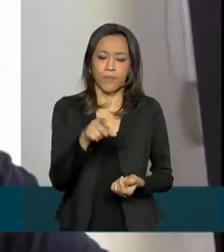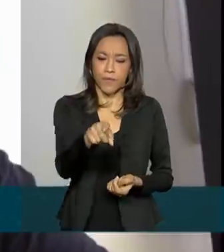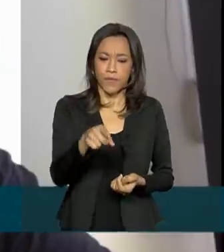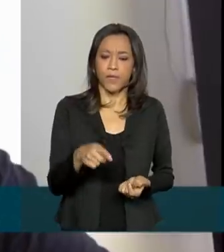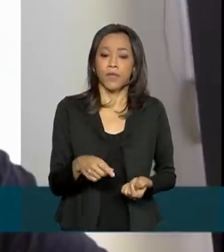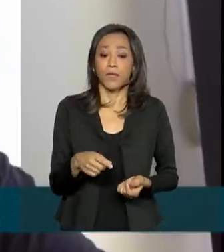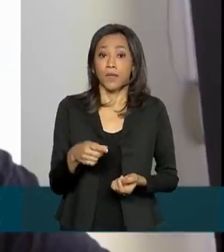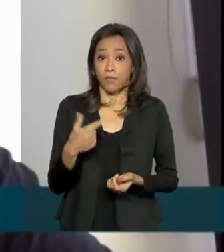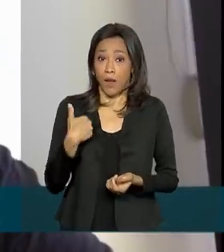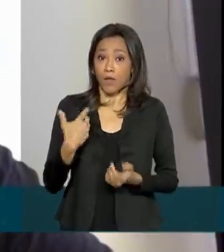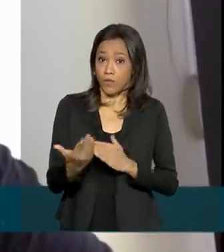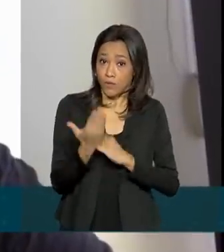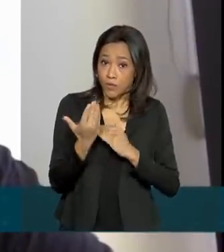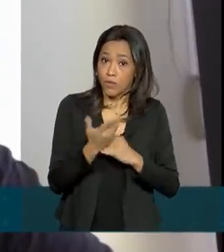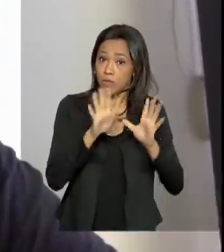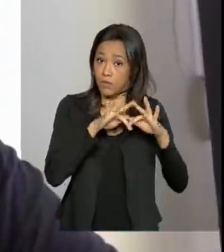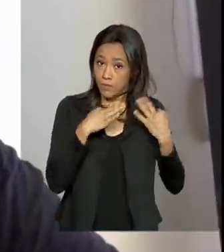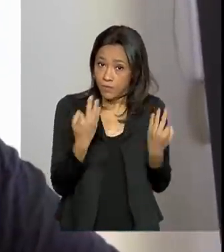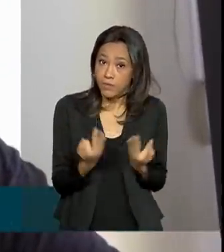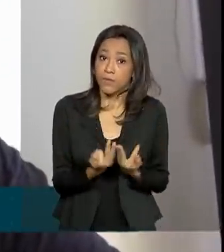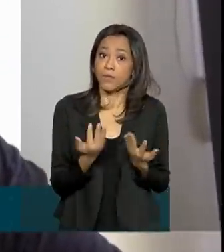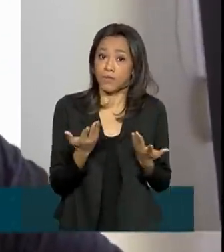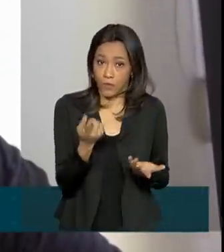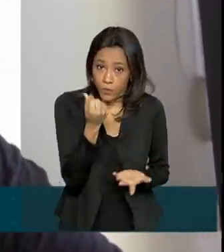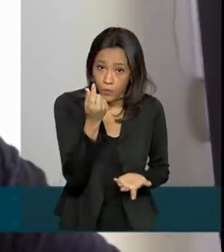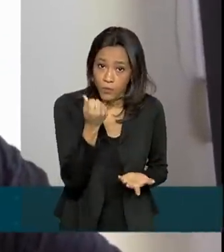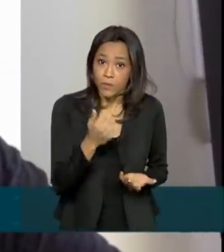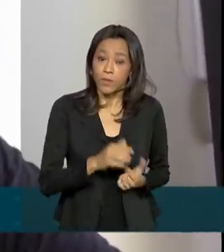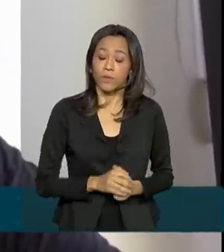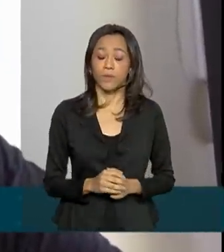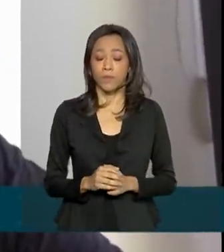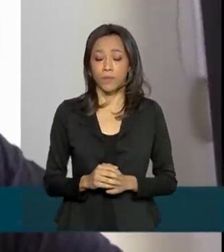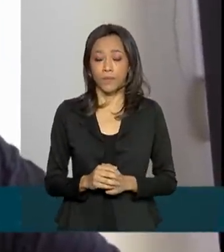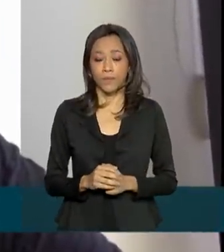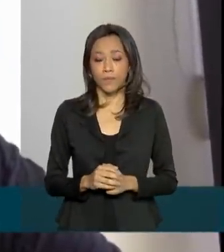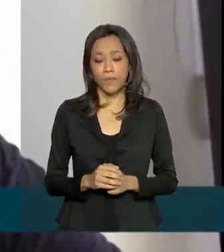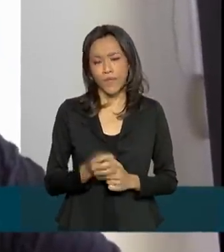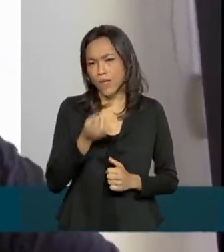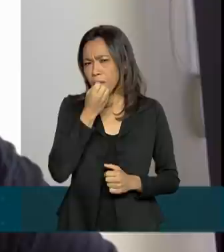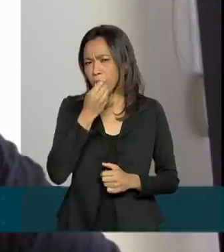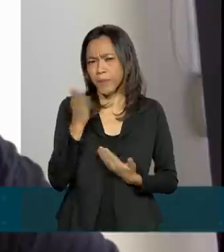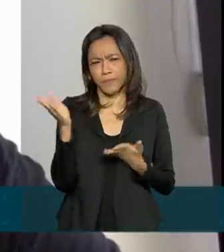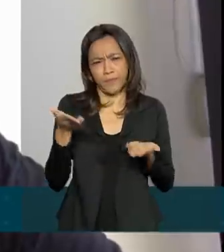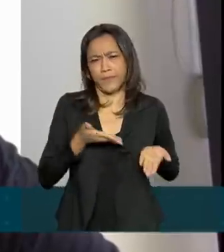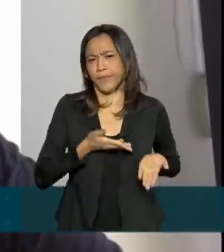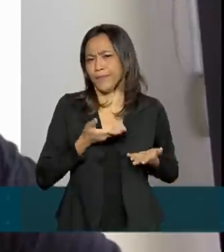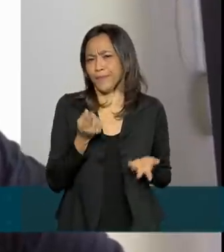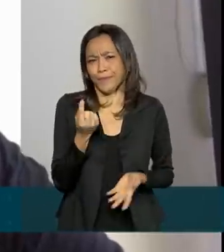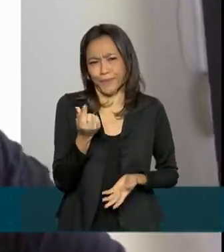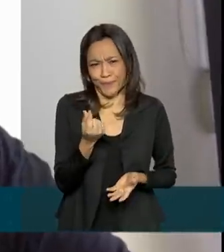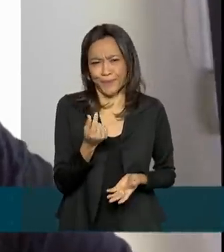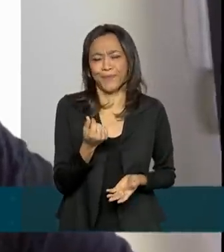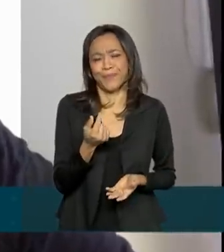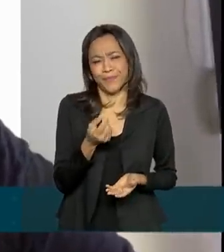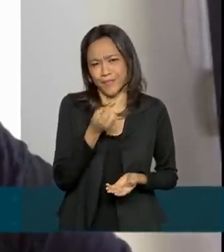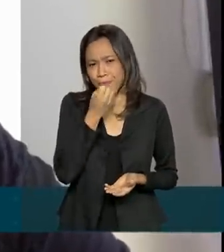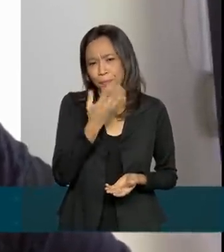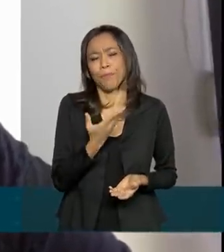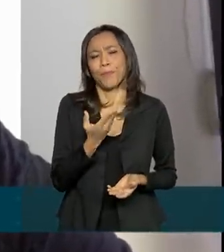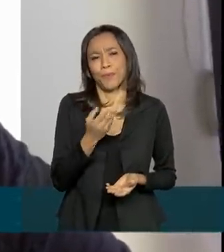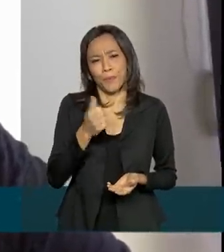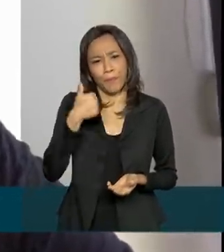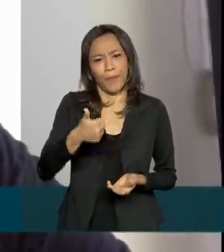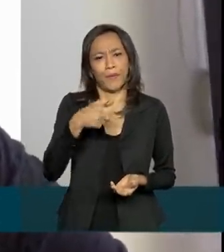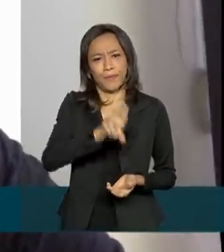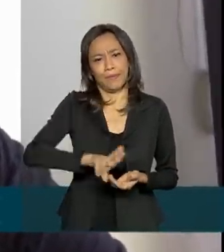servirá para a subsistência da minha família, e será muito bem-vindo e com certeza será bem aplicado.